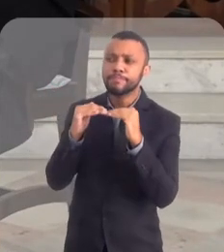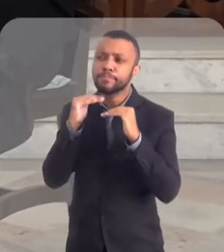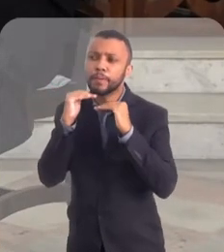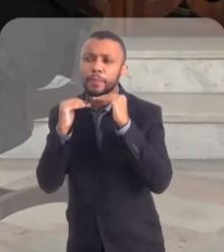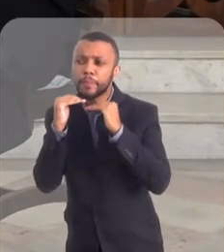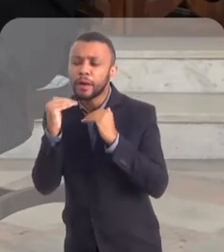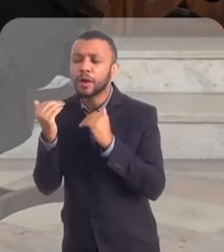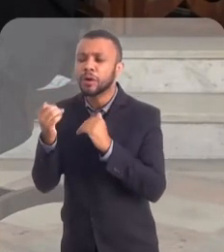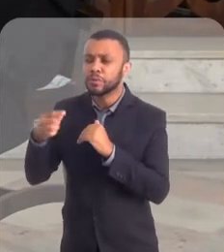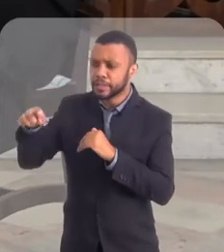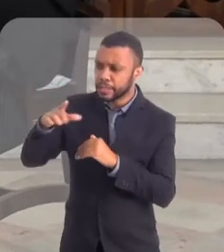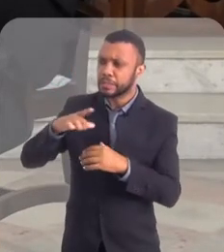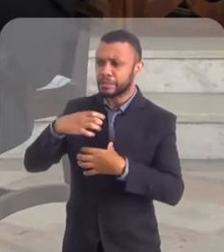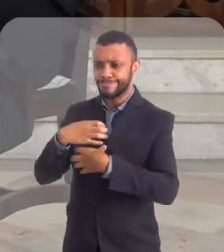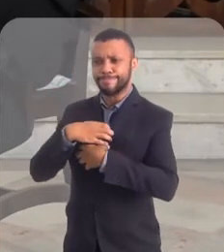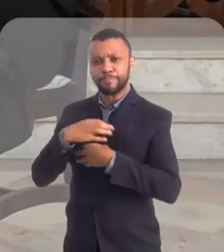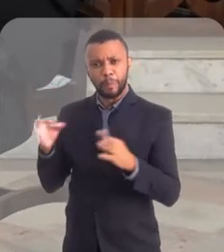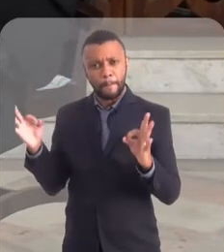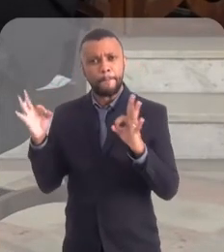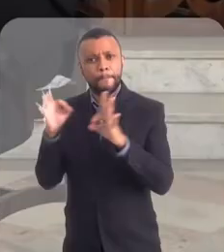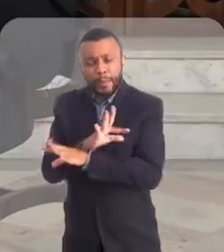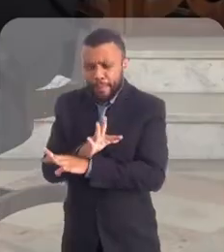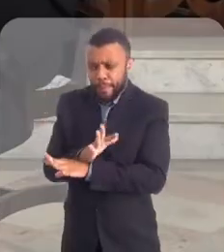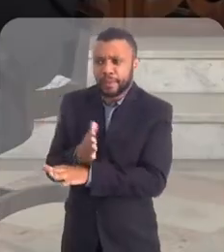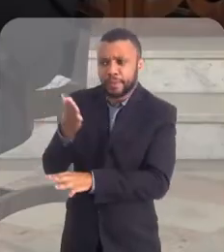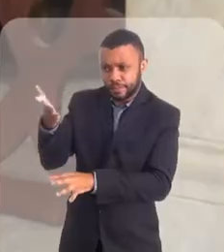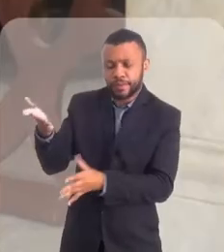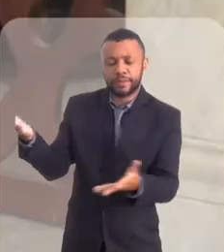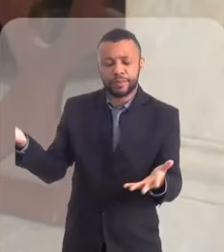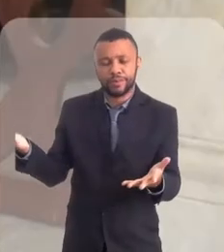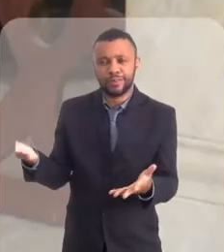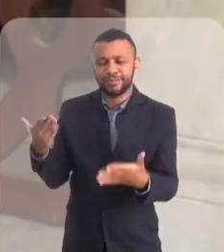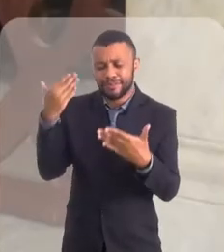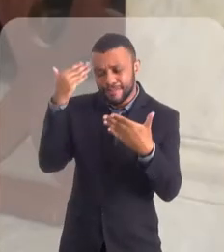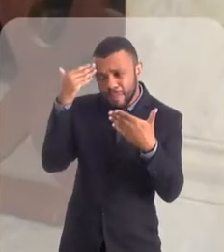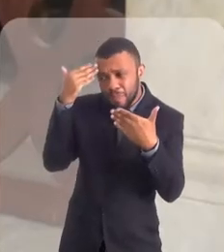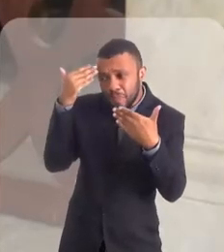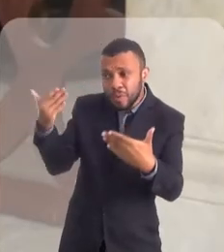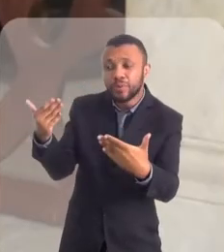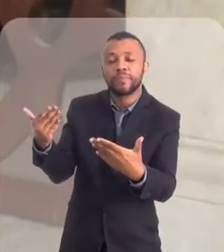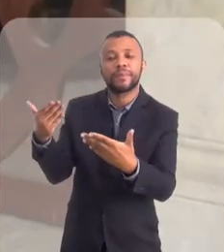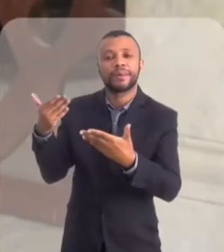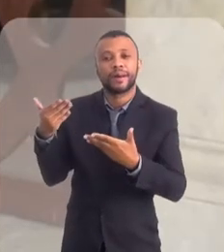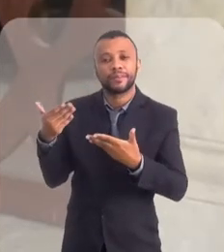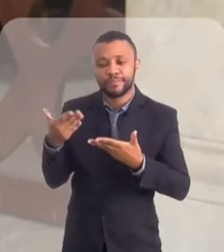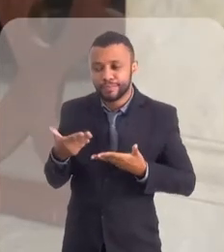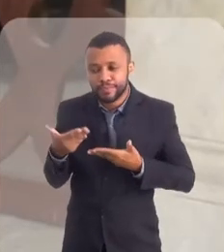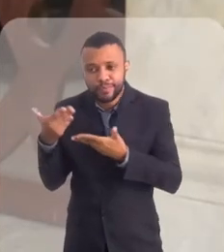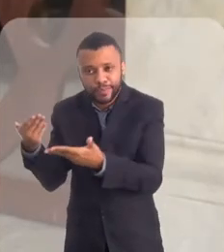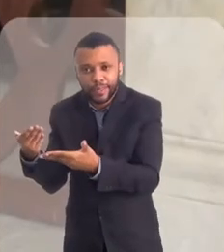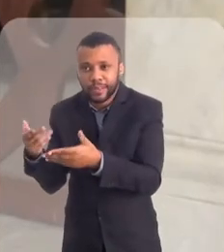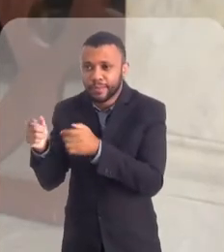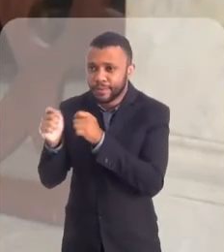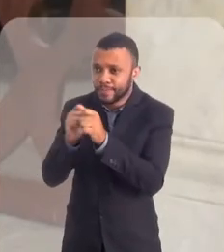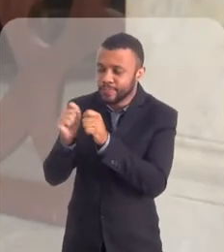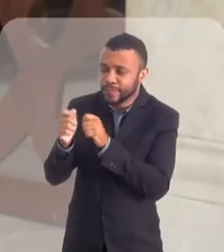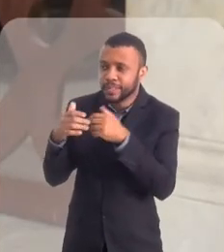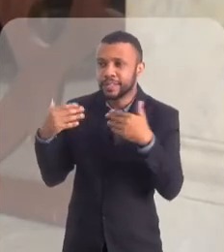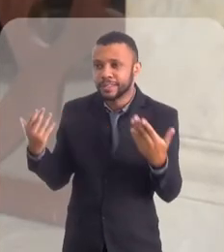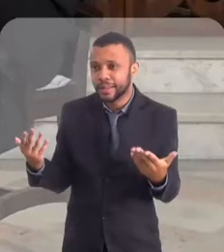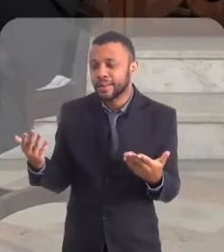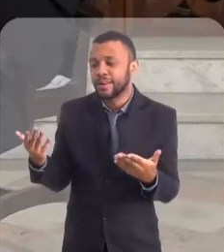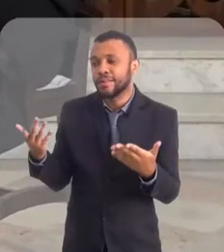conversa, o Senhor é muito preparado para isso. Então, muito obrigado por nos receber. E